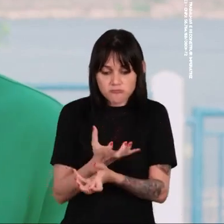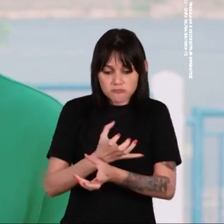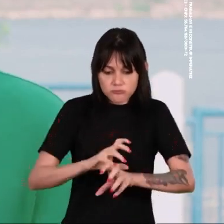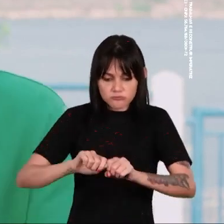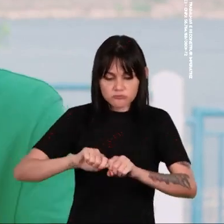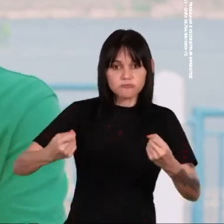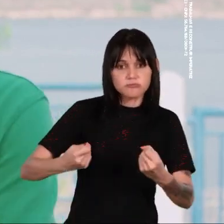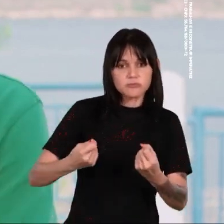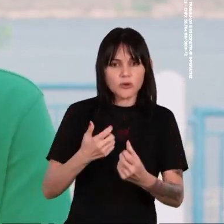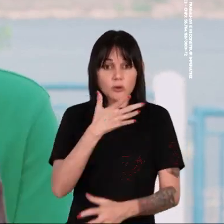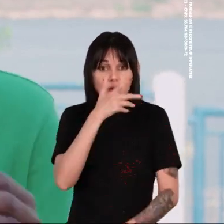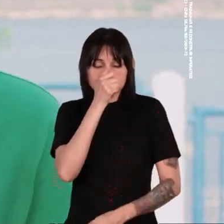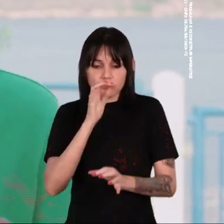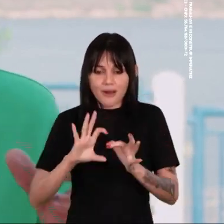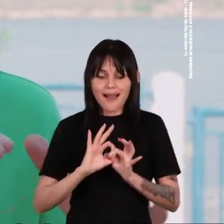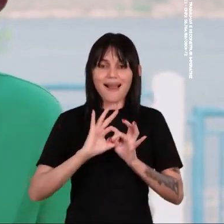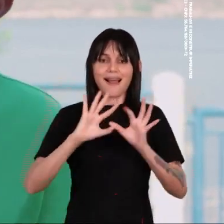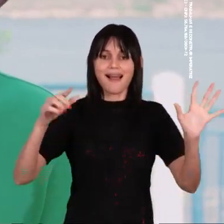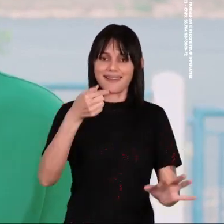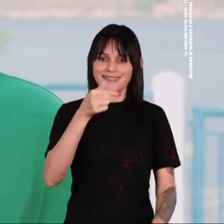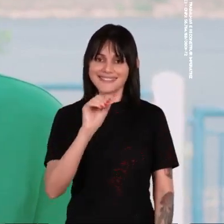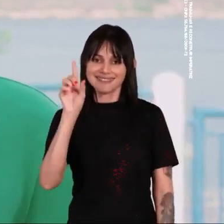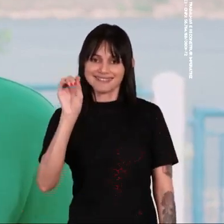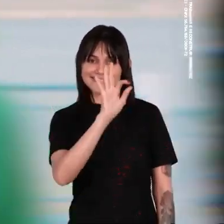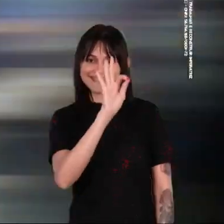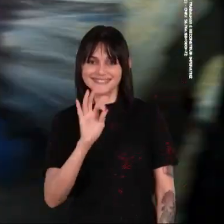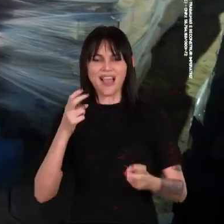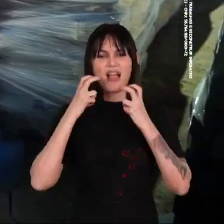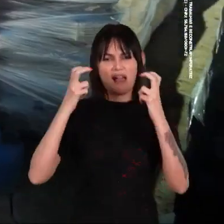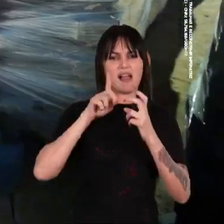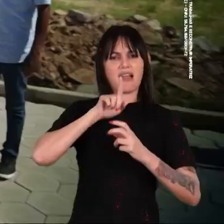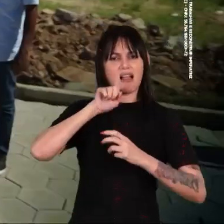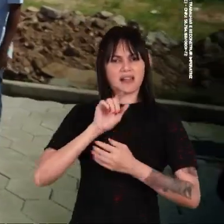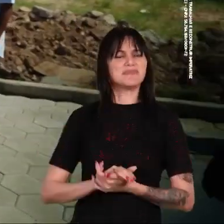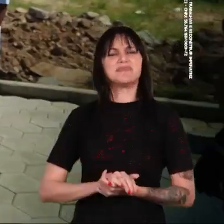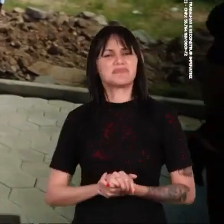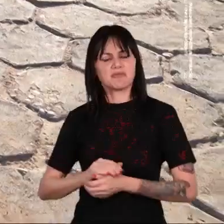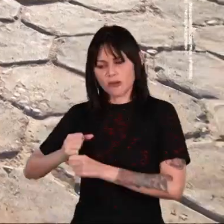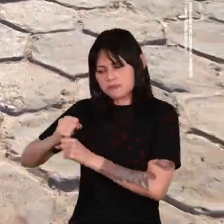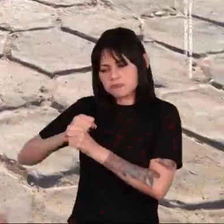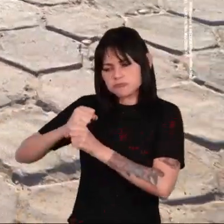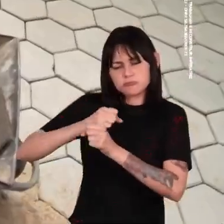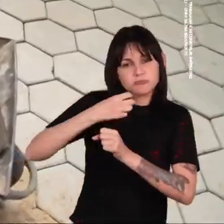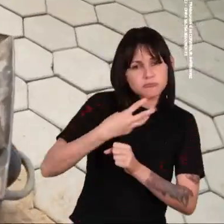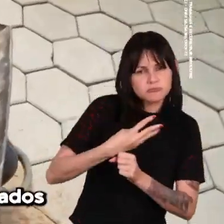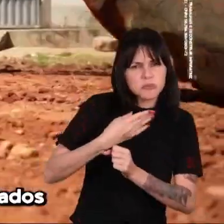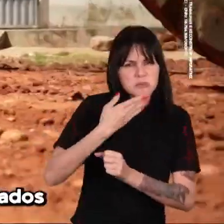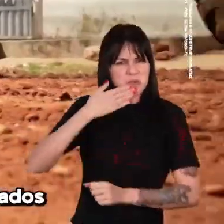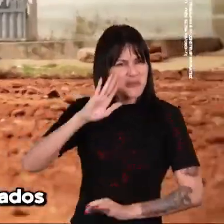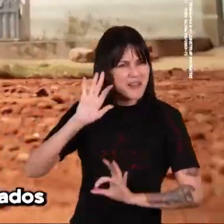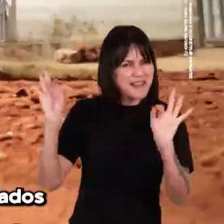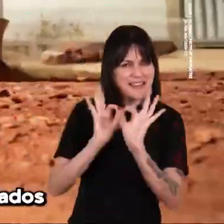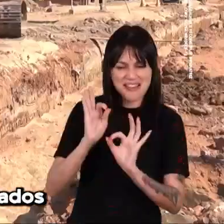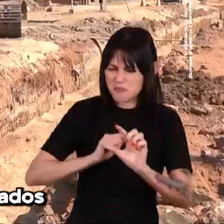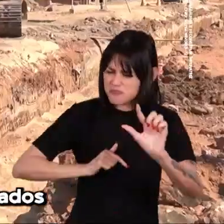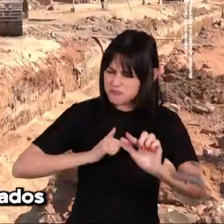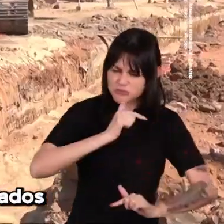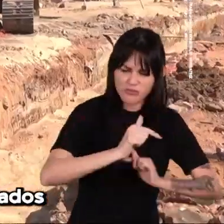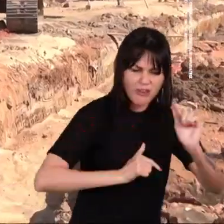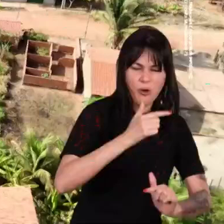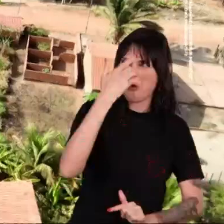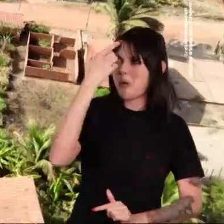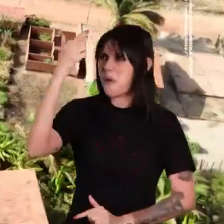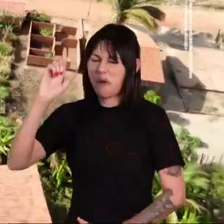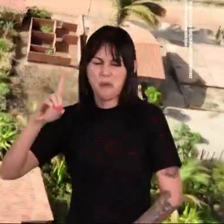desafogar em 70% a demanda do socorrão. Eu fiz nos últimos três anos, sem prometer, muito mais do que todos os